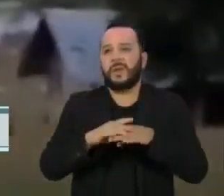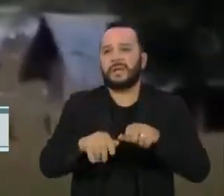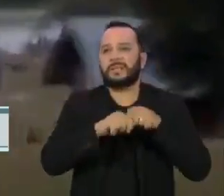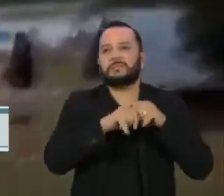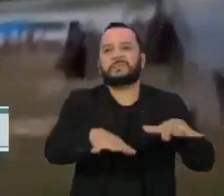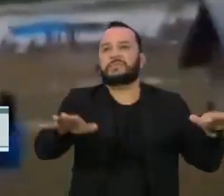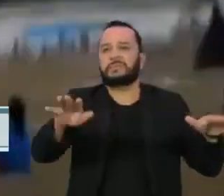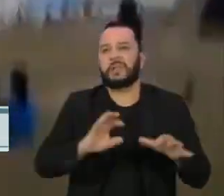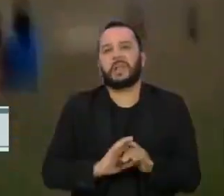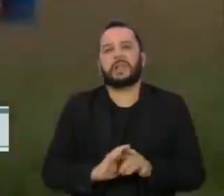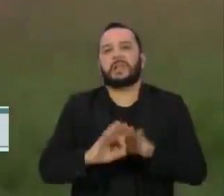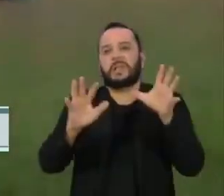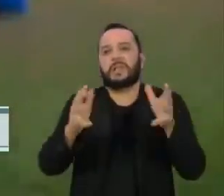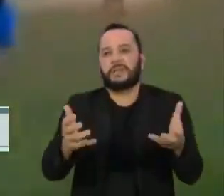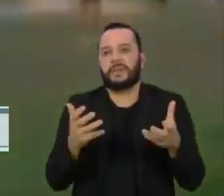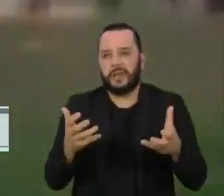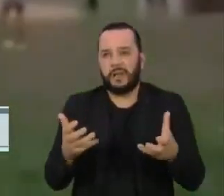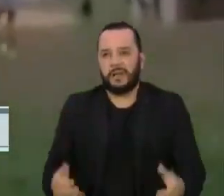indígena.